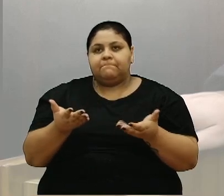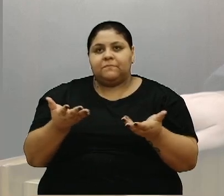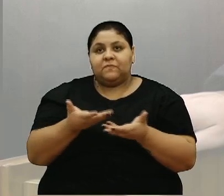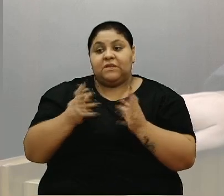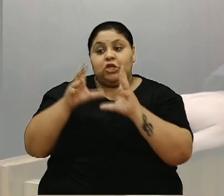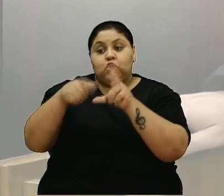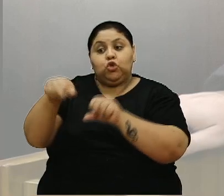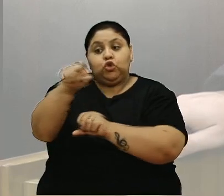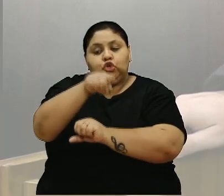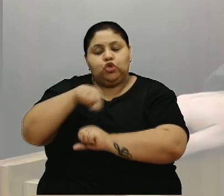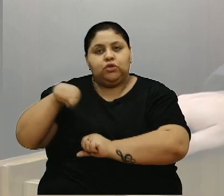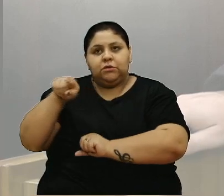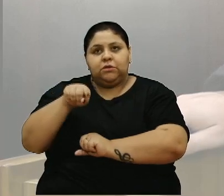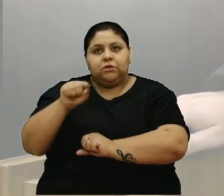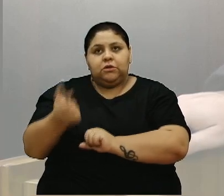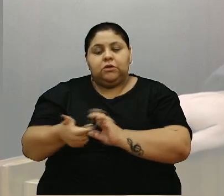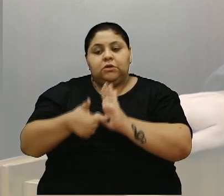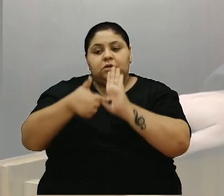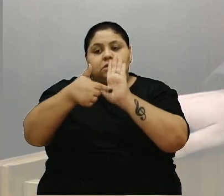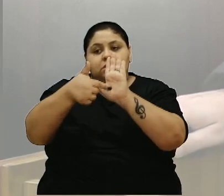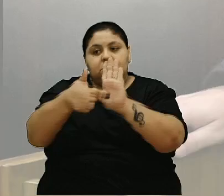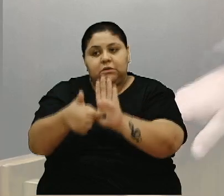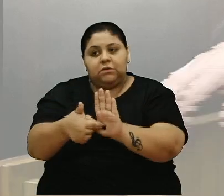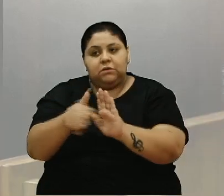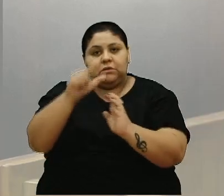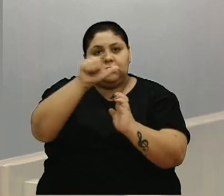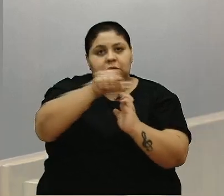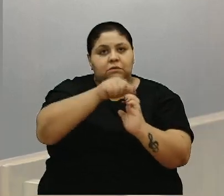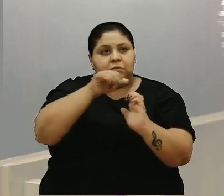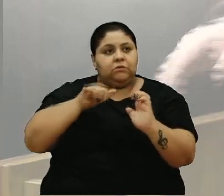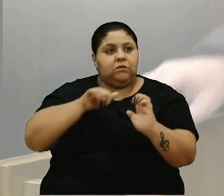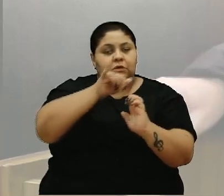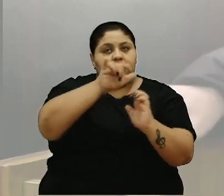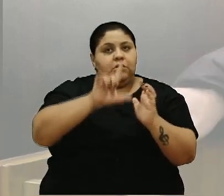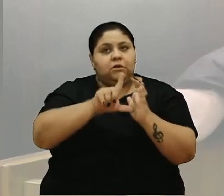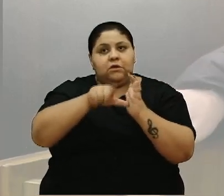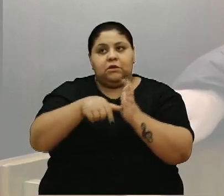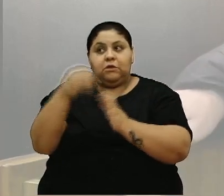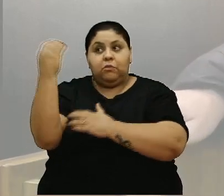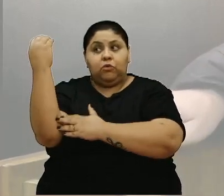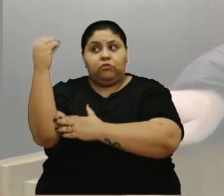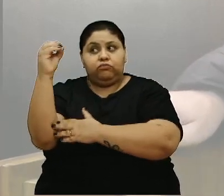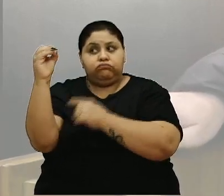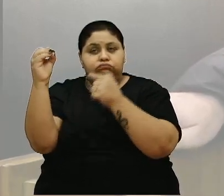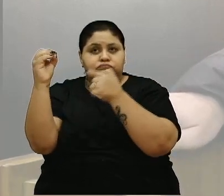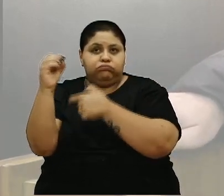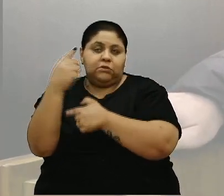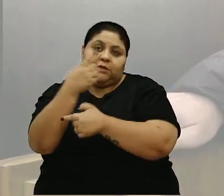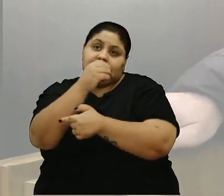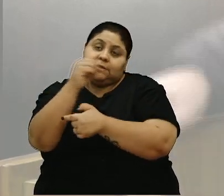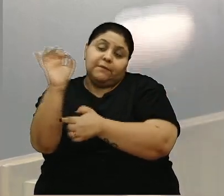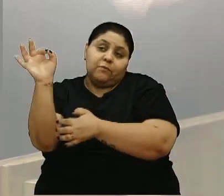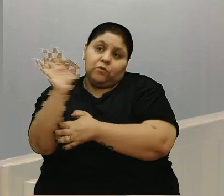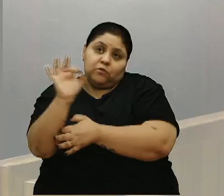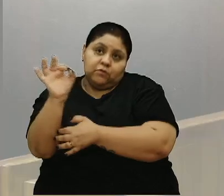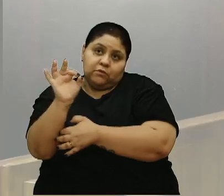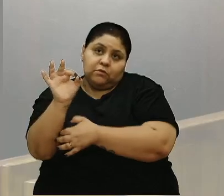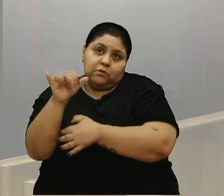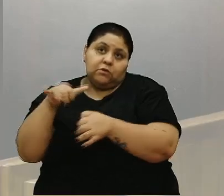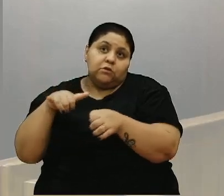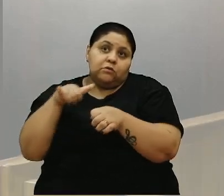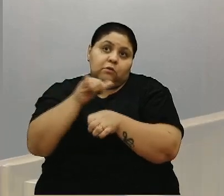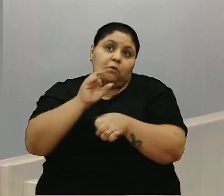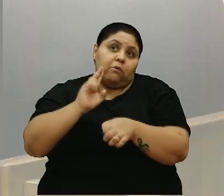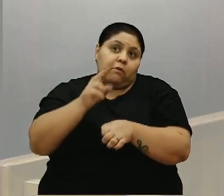todos nós mostrarmos para essas empresas aéreas depois que o aeroporto Salgado Filho estiver 100% que esses voos devem